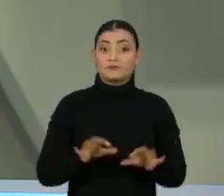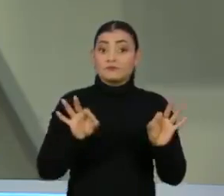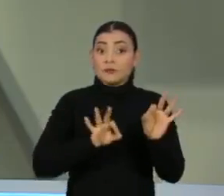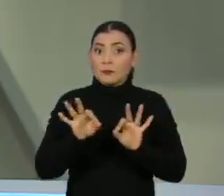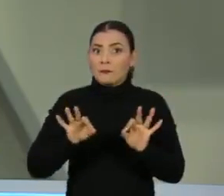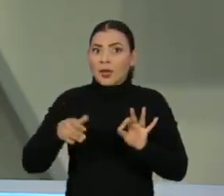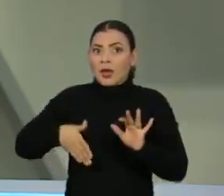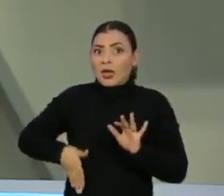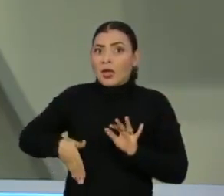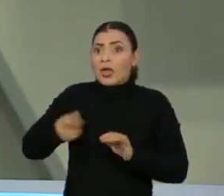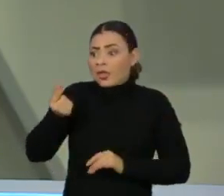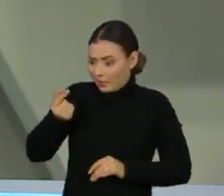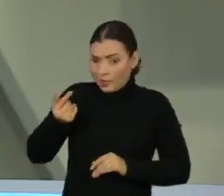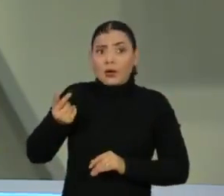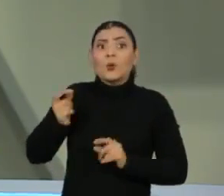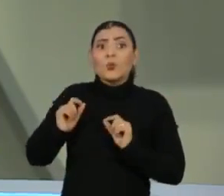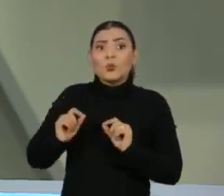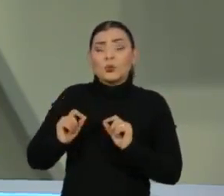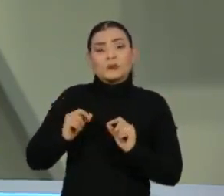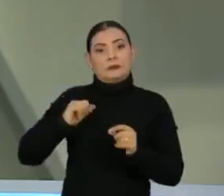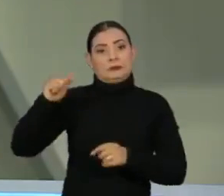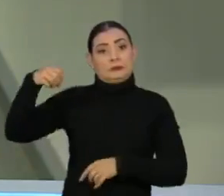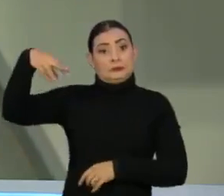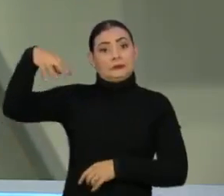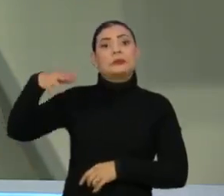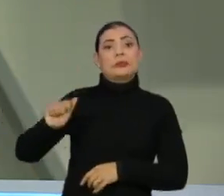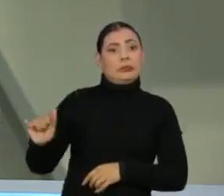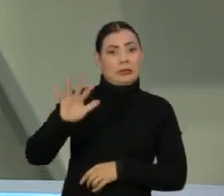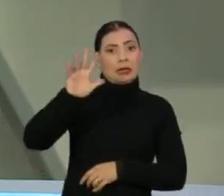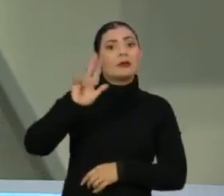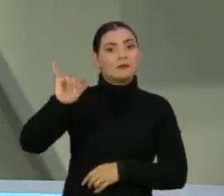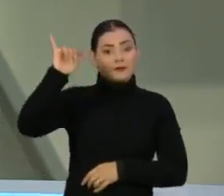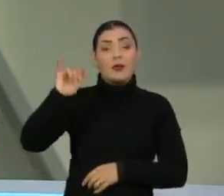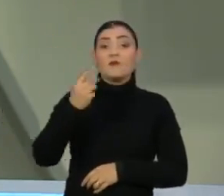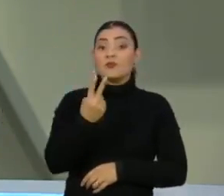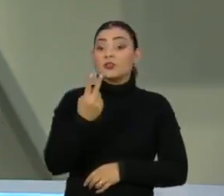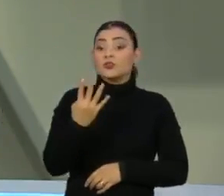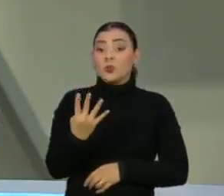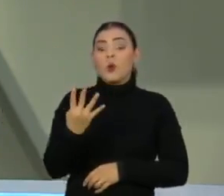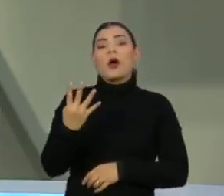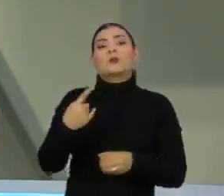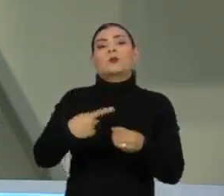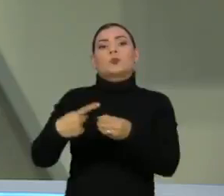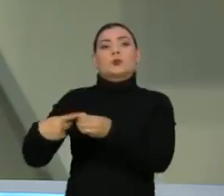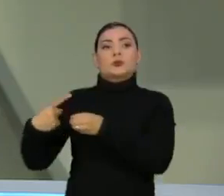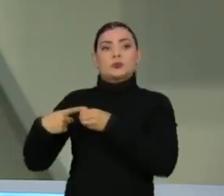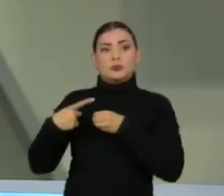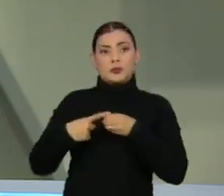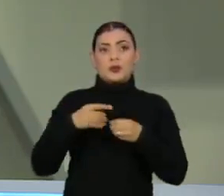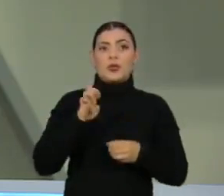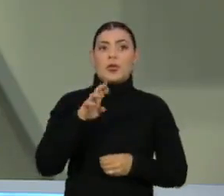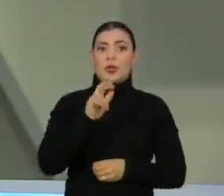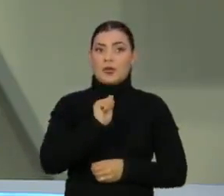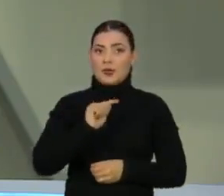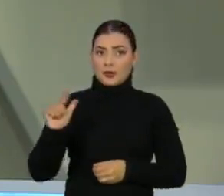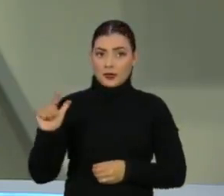A conta de luz vai ficar ainda mais cara para os 24 municípios atendidos pela Enel,